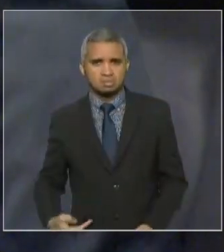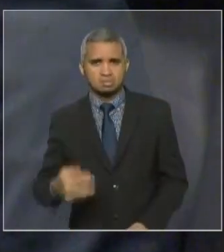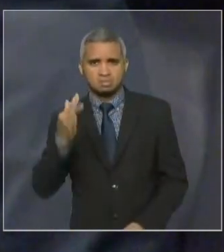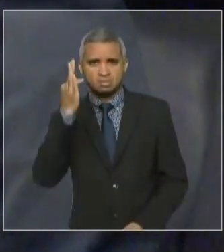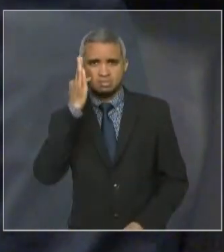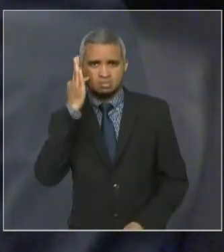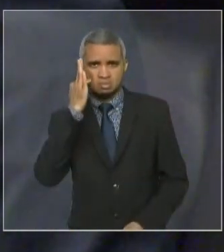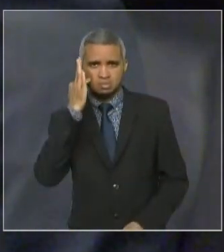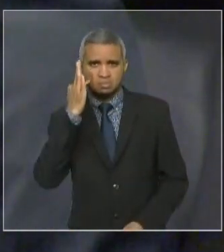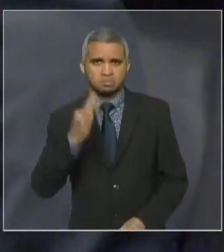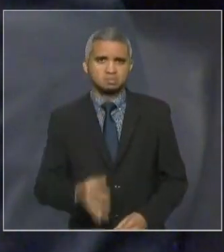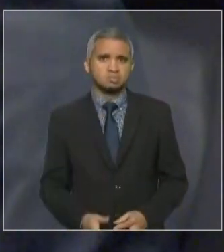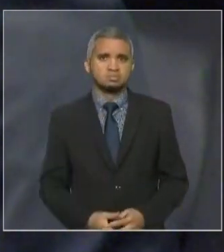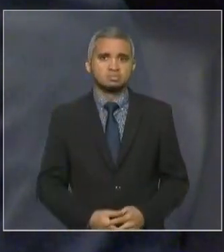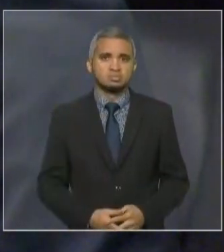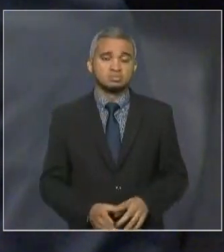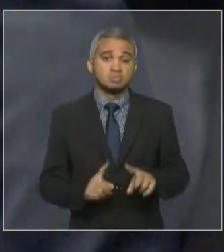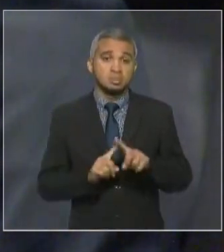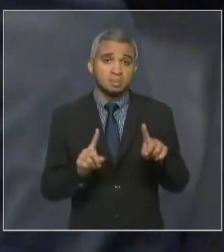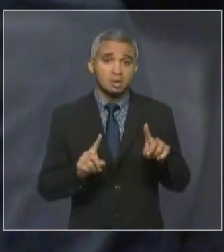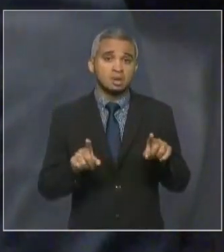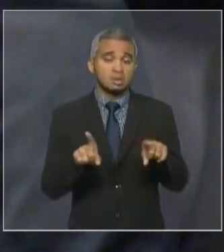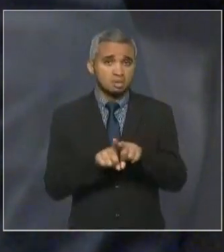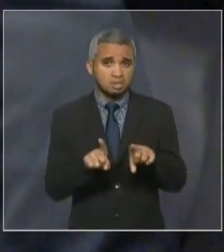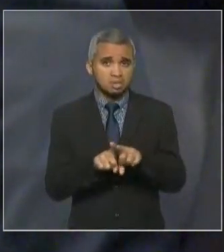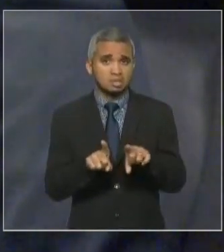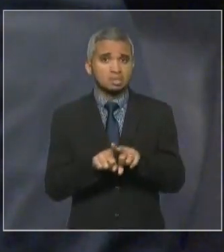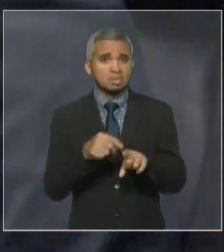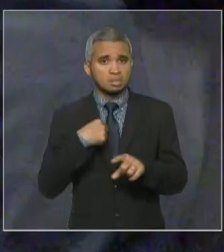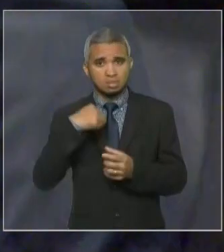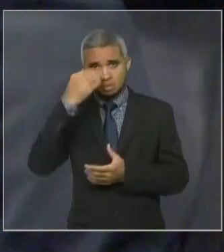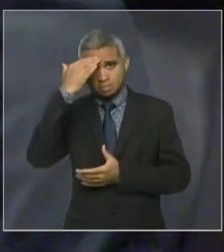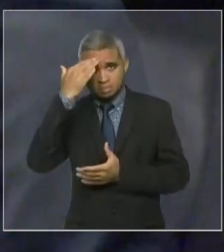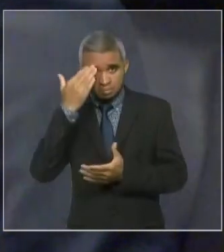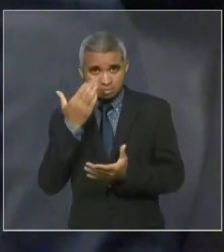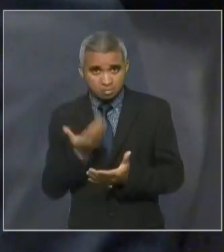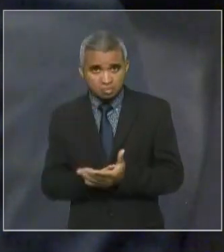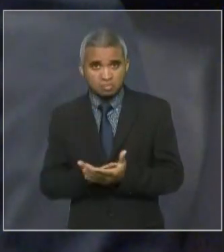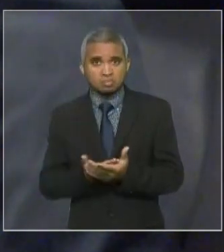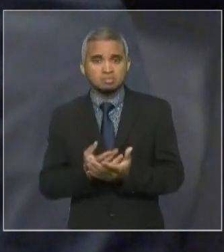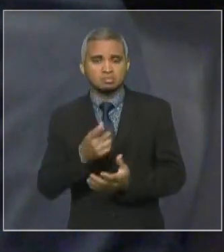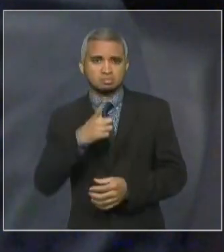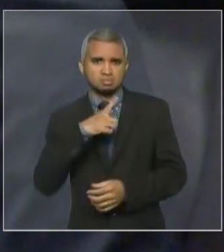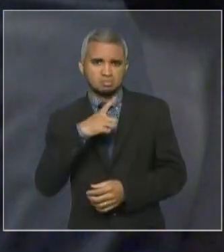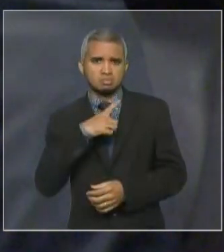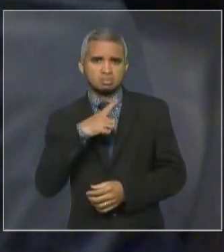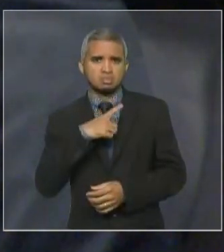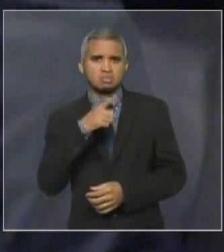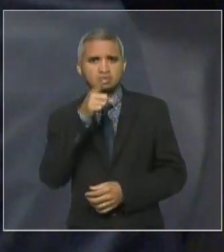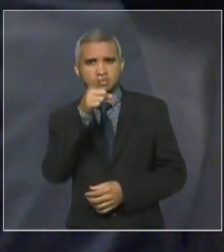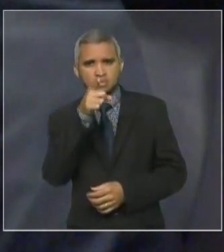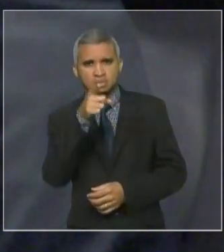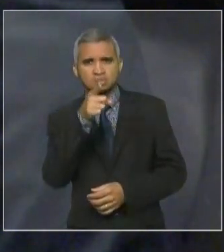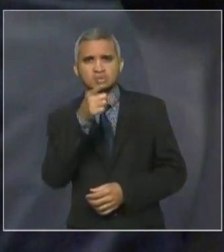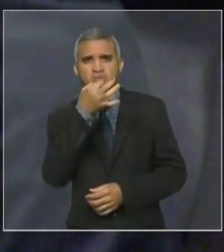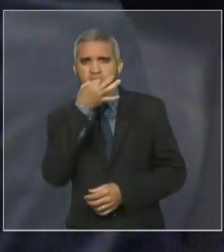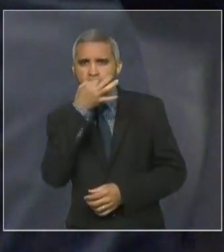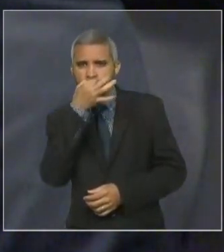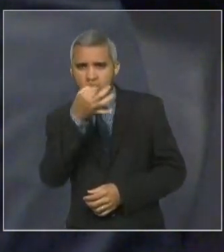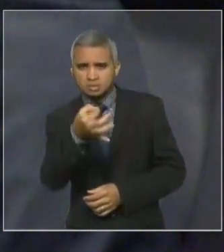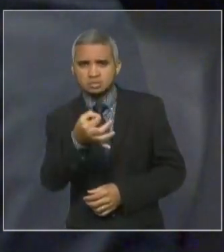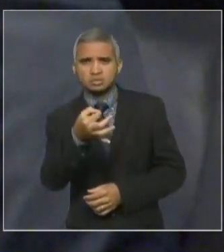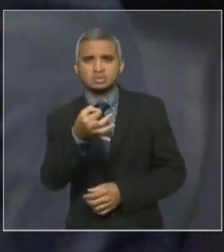mas sei que essa indicação também teve a sua observação, a sua, obviamente,